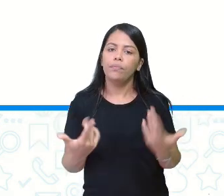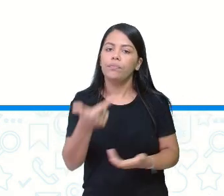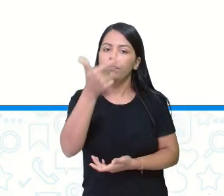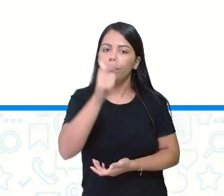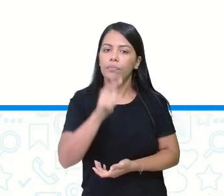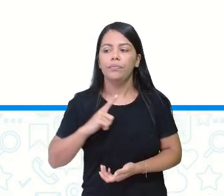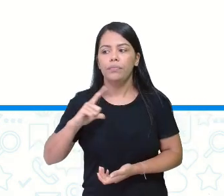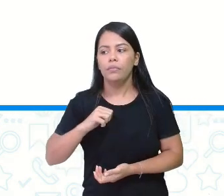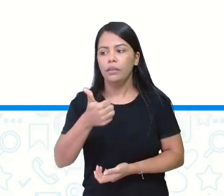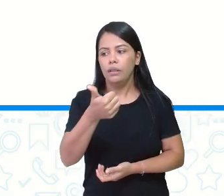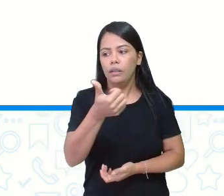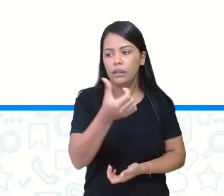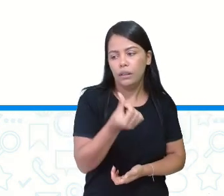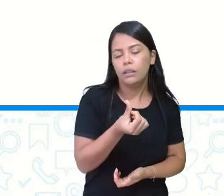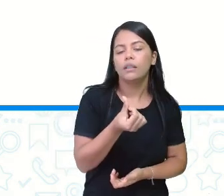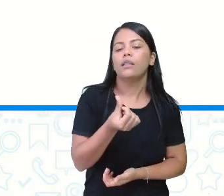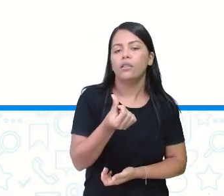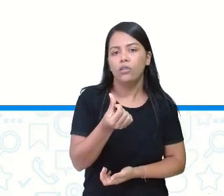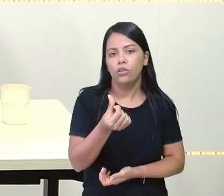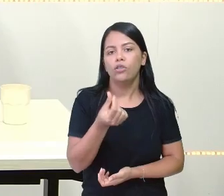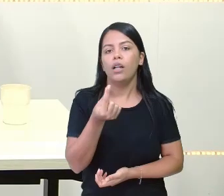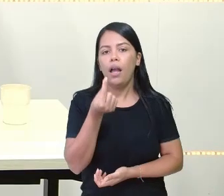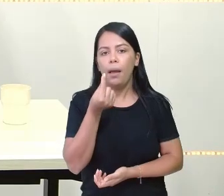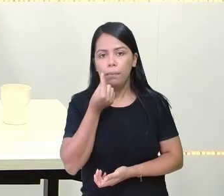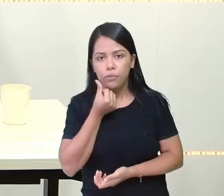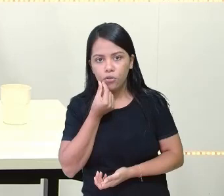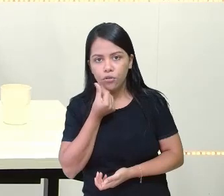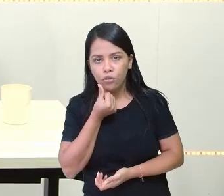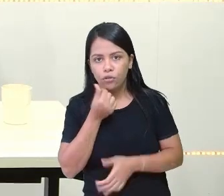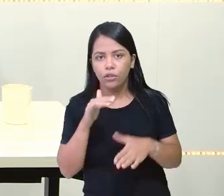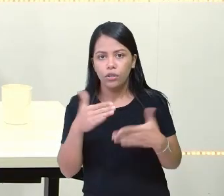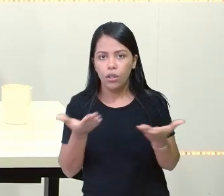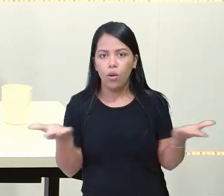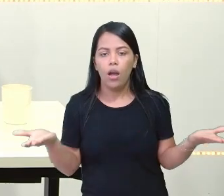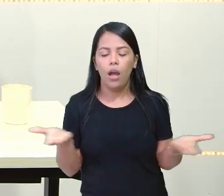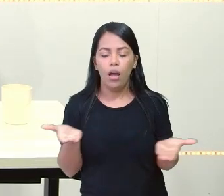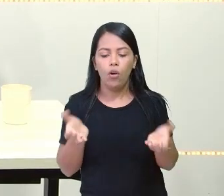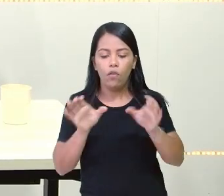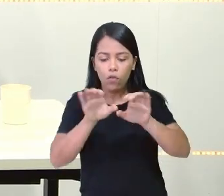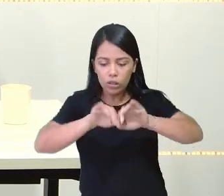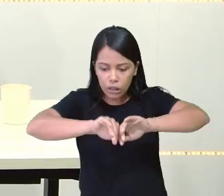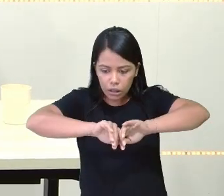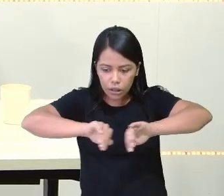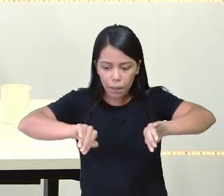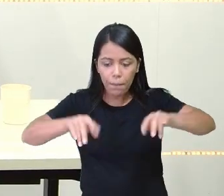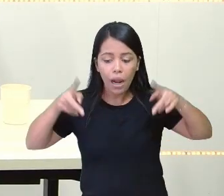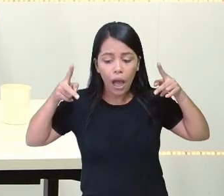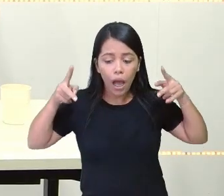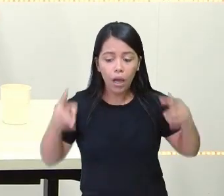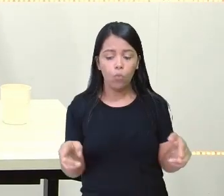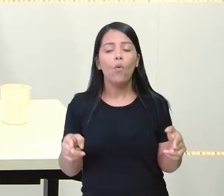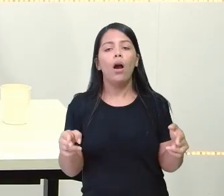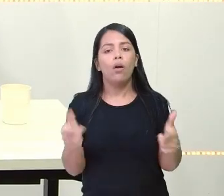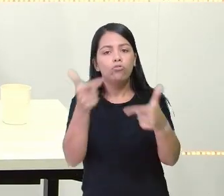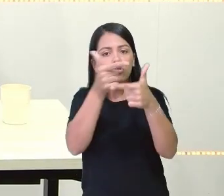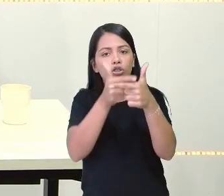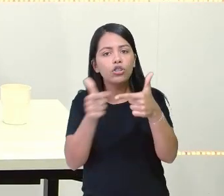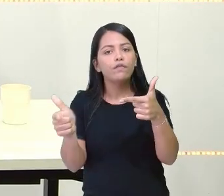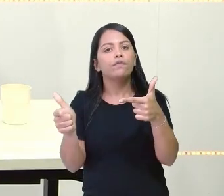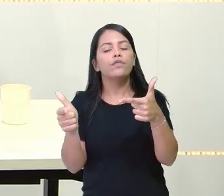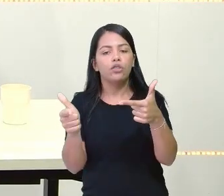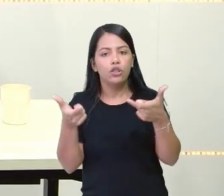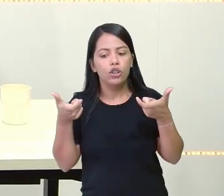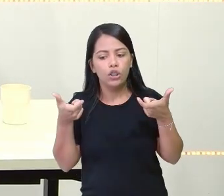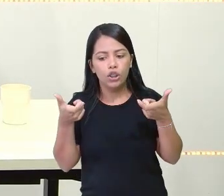tenho aqui os 16 lápis. E vou repartir igualmente. A palavrinha mágica